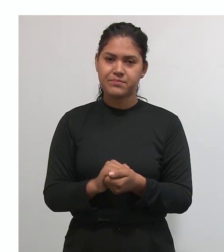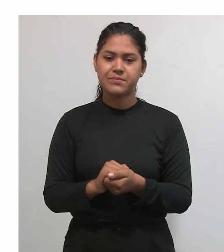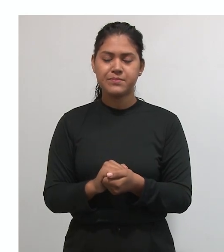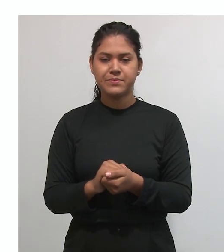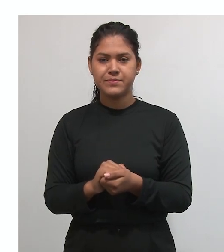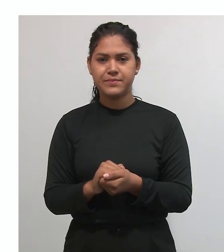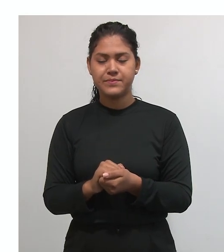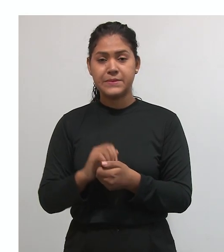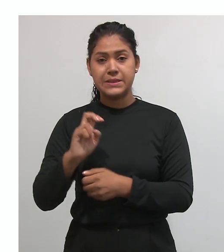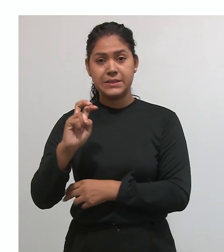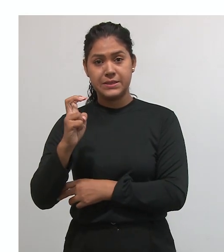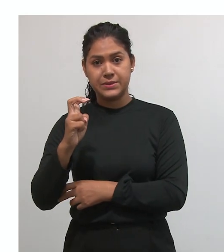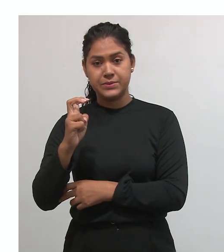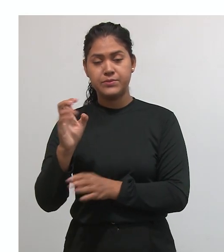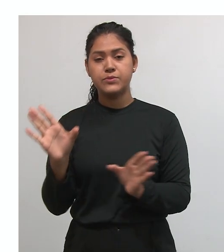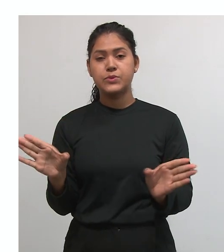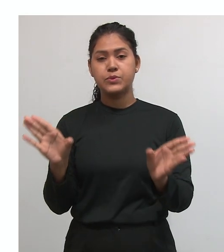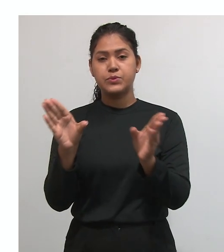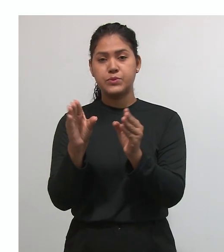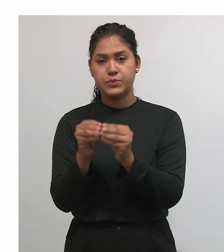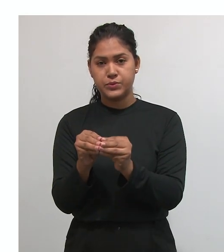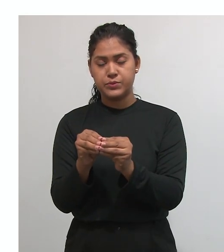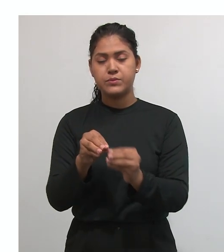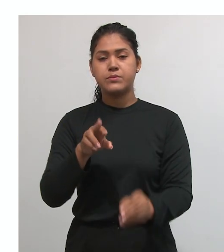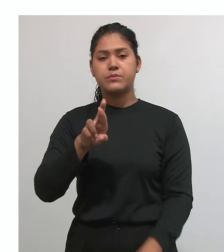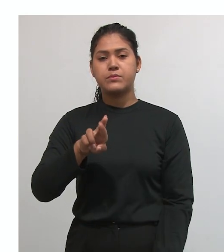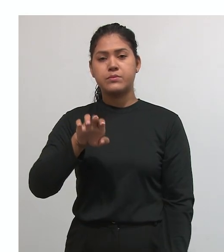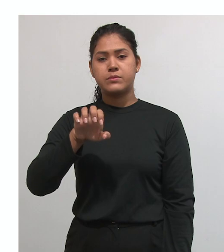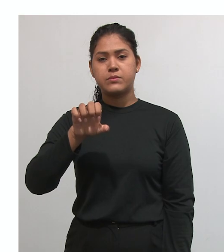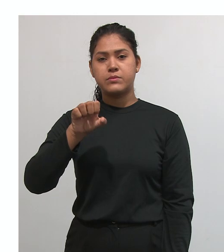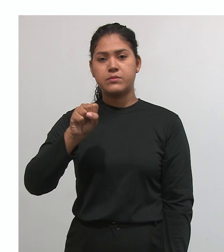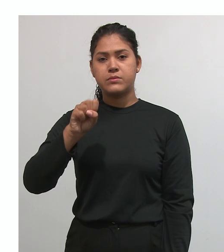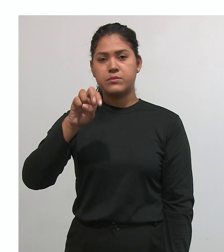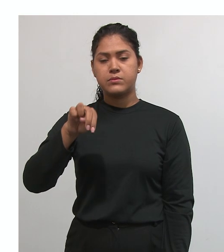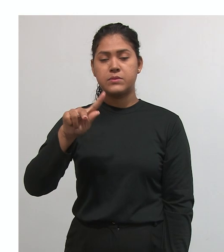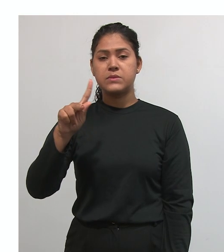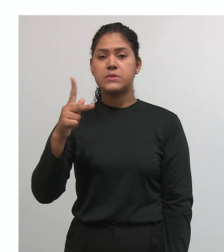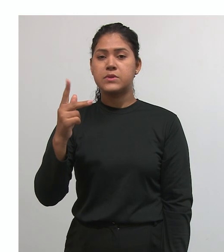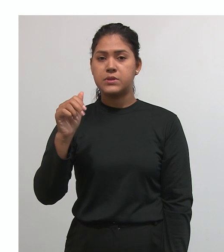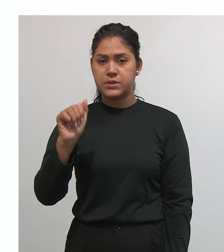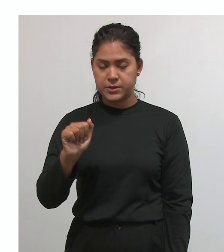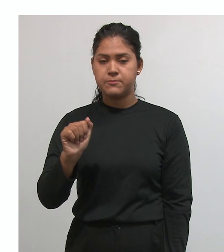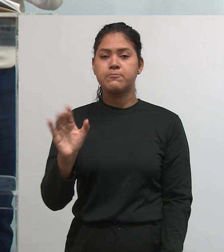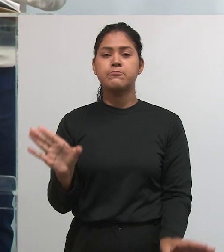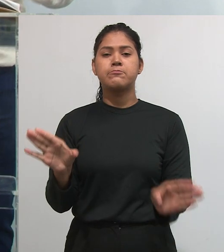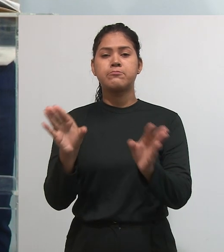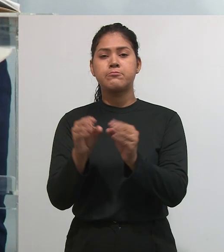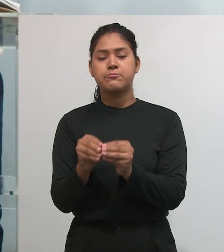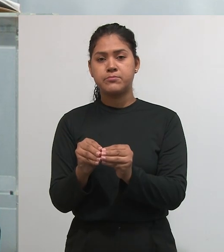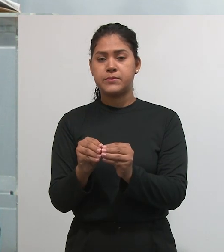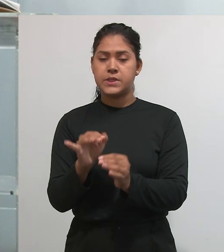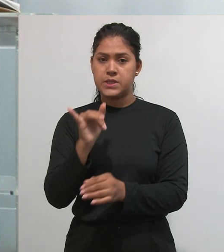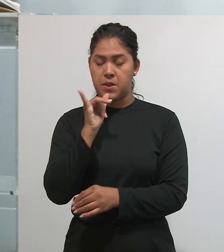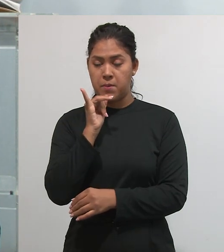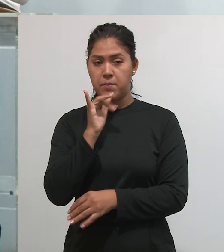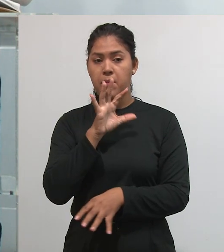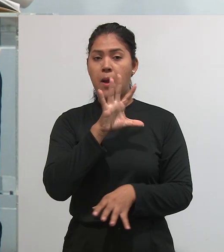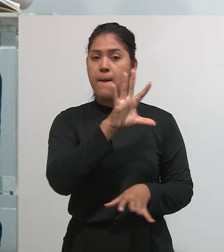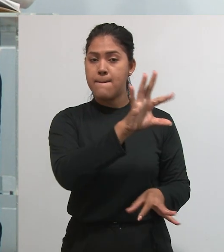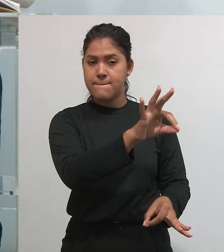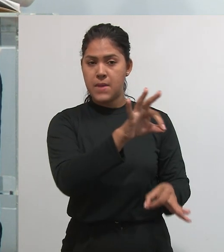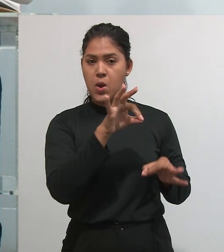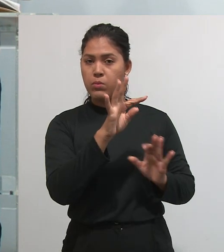modalidade é a resenha. O que é a resenha? A resenha é o seguinte, eu pego um texto,